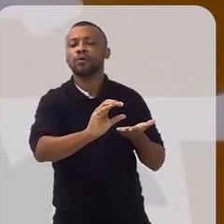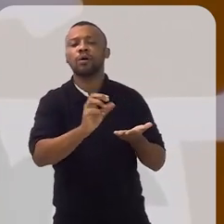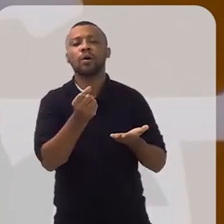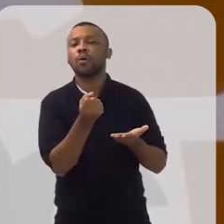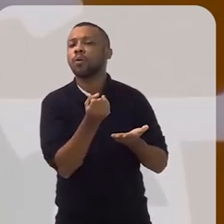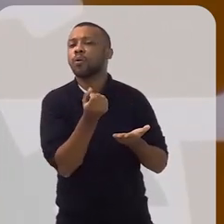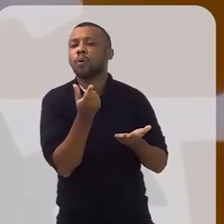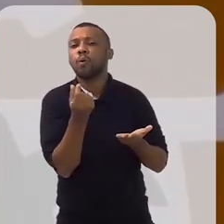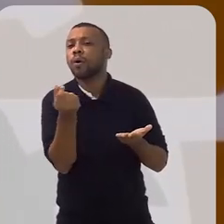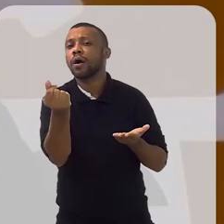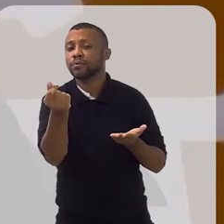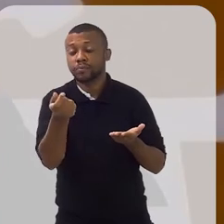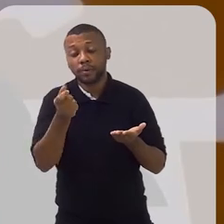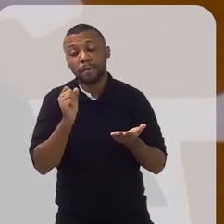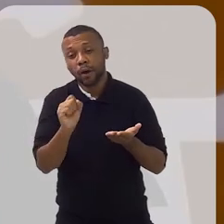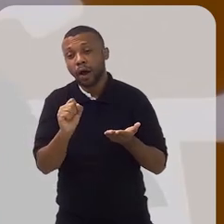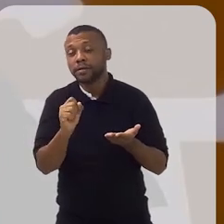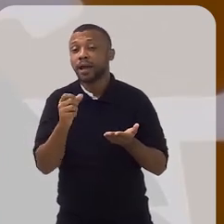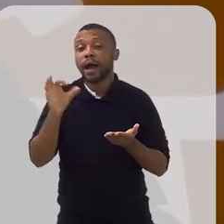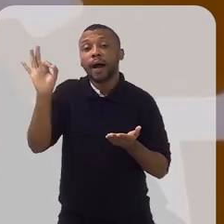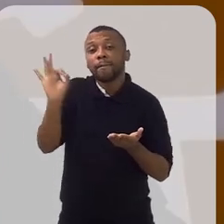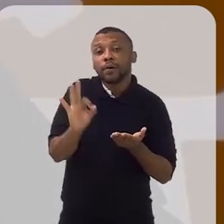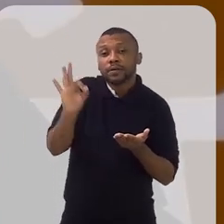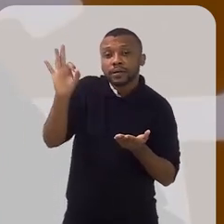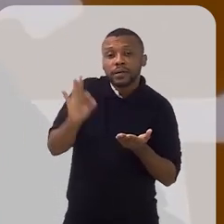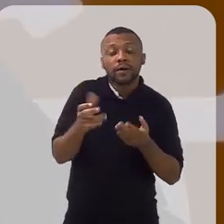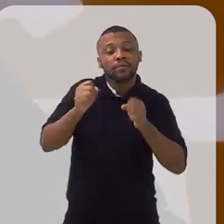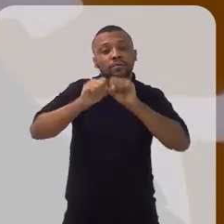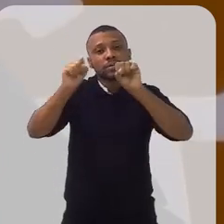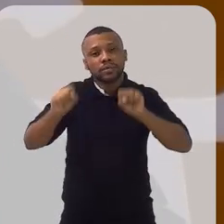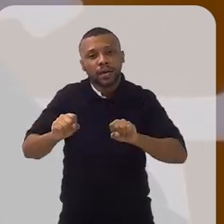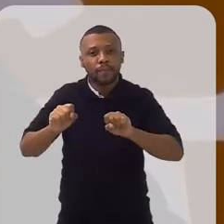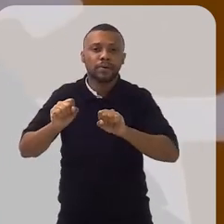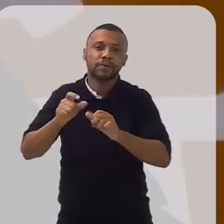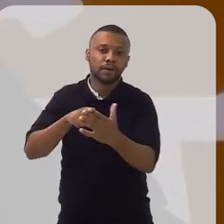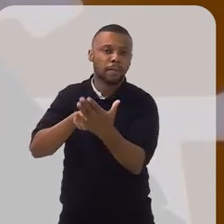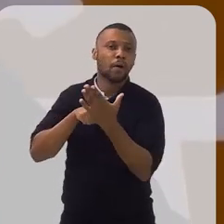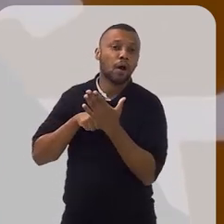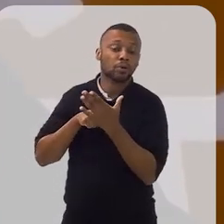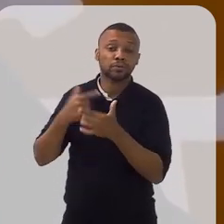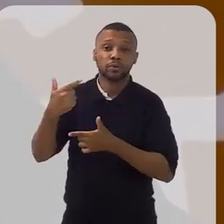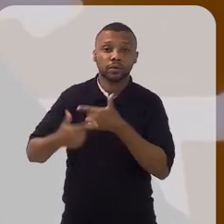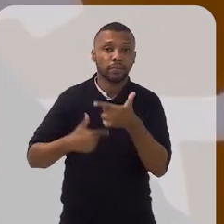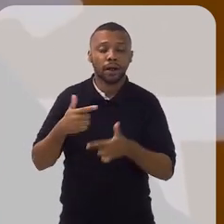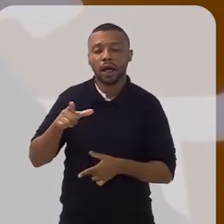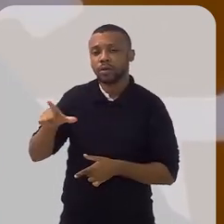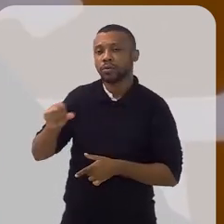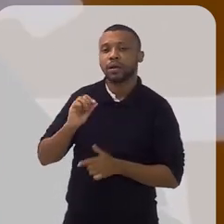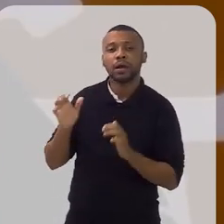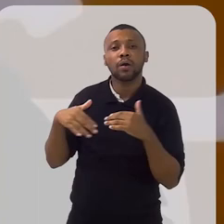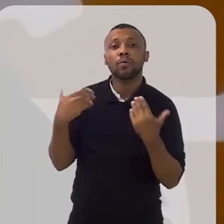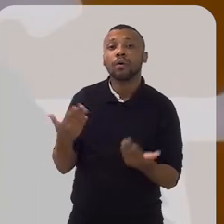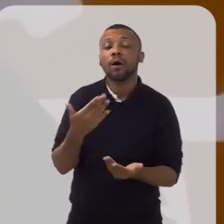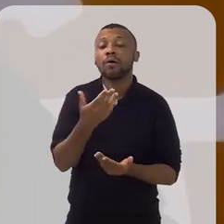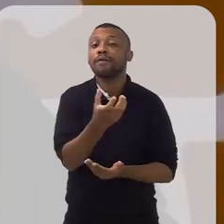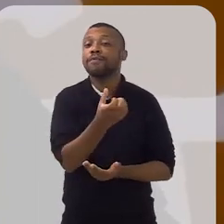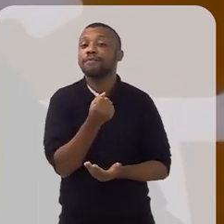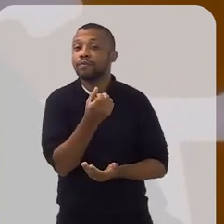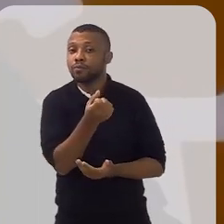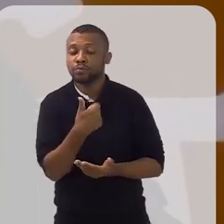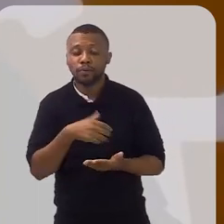aparecer o quanto do seu imposto devido você pode destinar. O cálculo, o próprio sistema já dá. O teu trabalho é só escolher